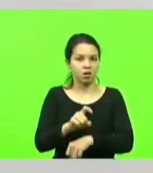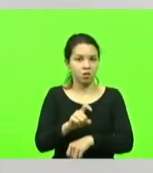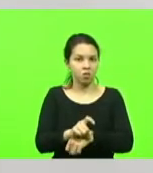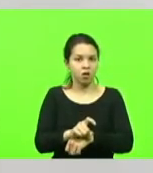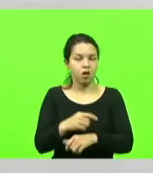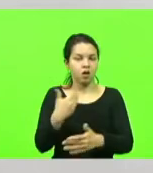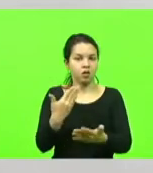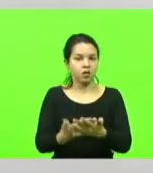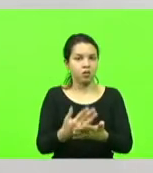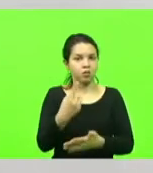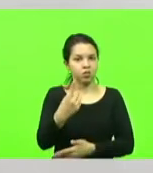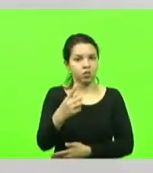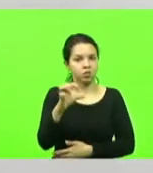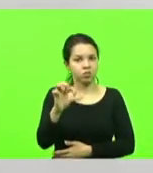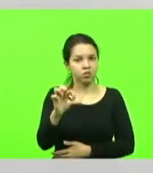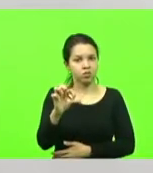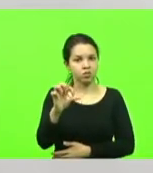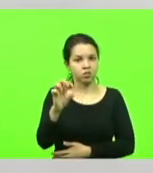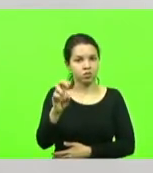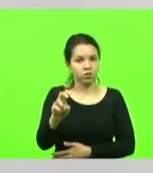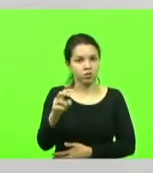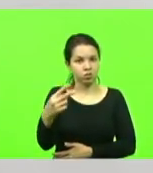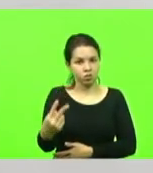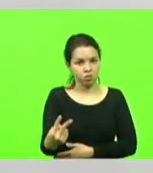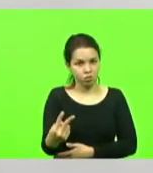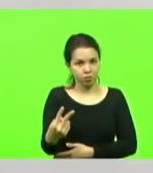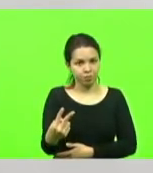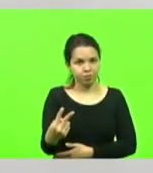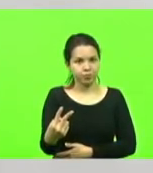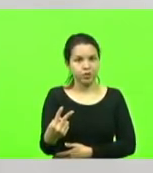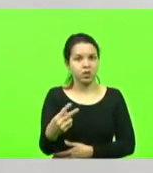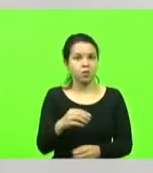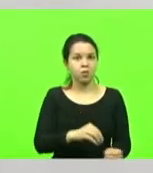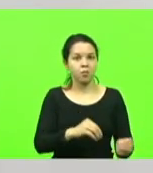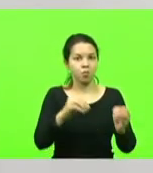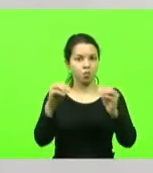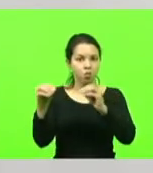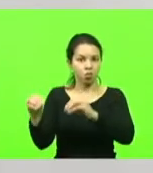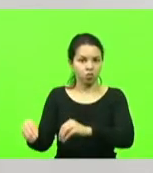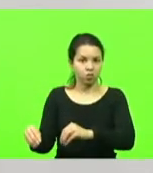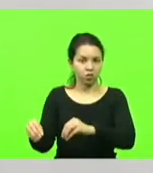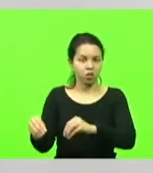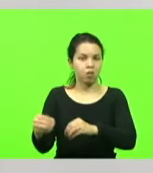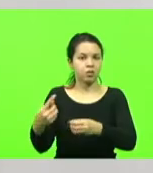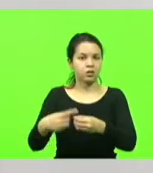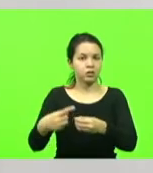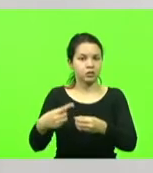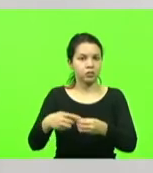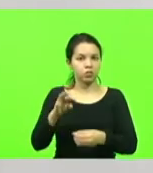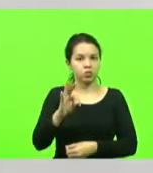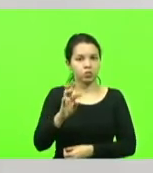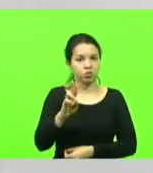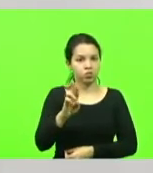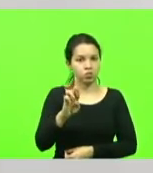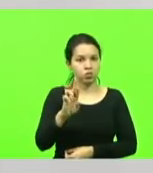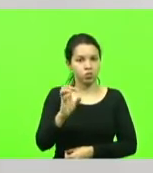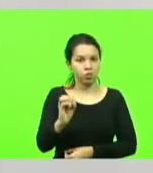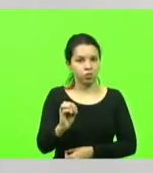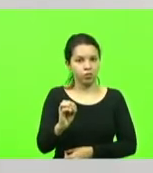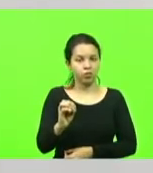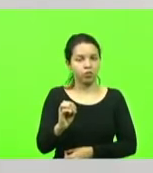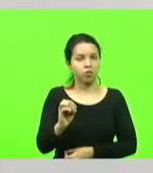1952, quando se muda para o município de Turvo, onde residiu no